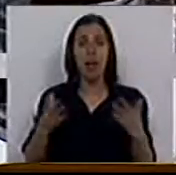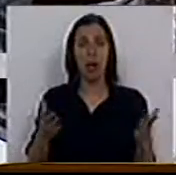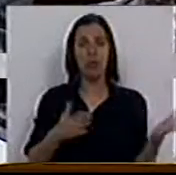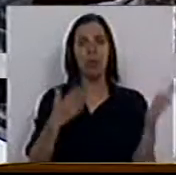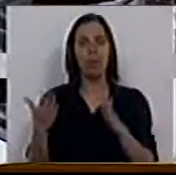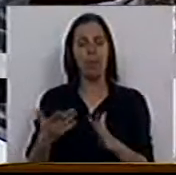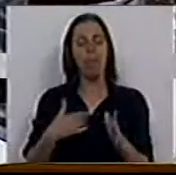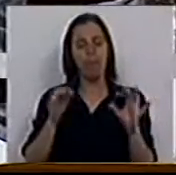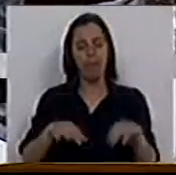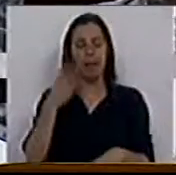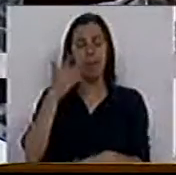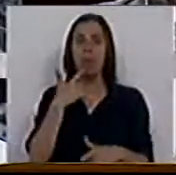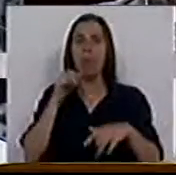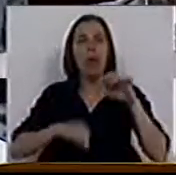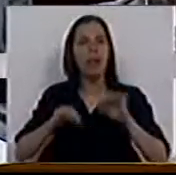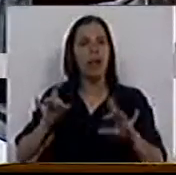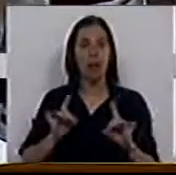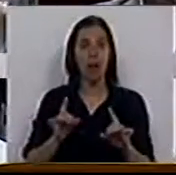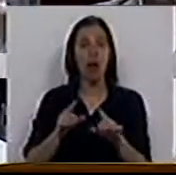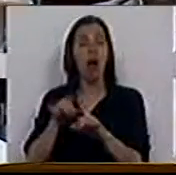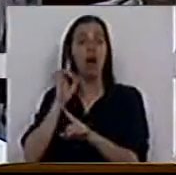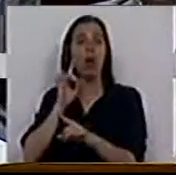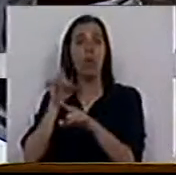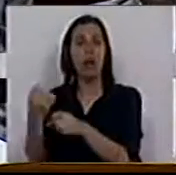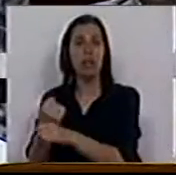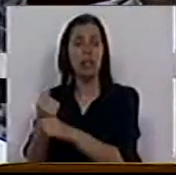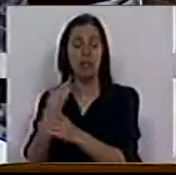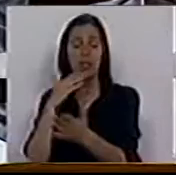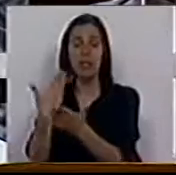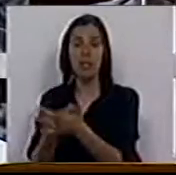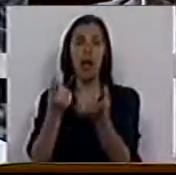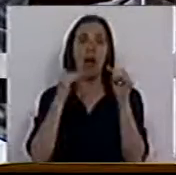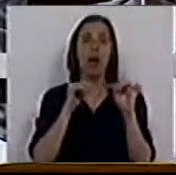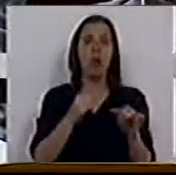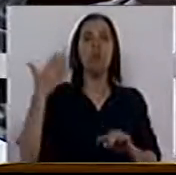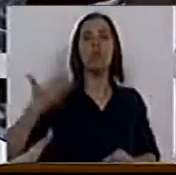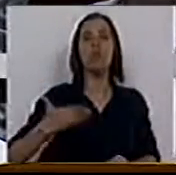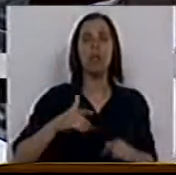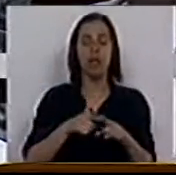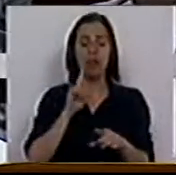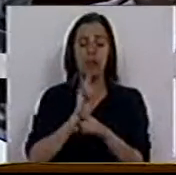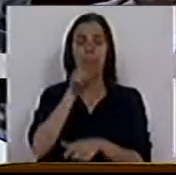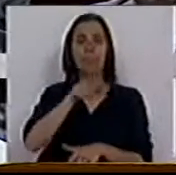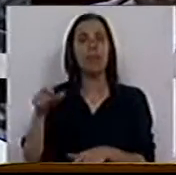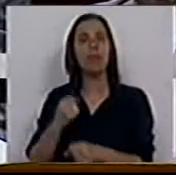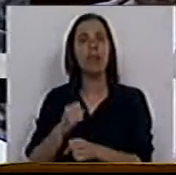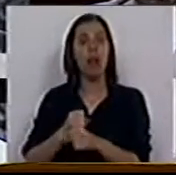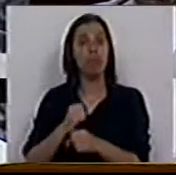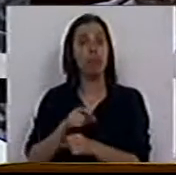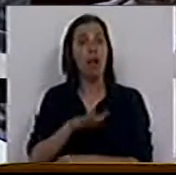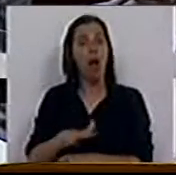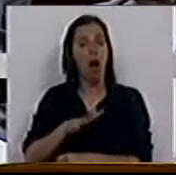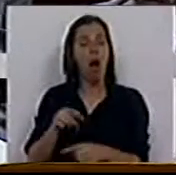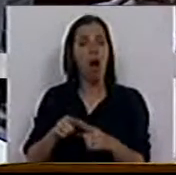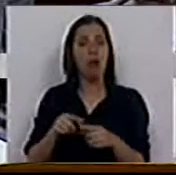e termino Sr. Presidente, não pode pôr em causa nem a qualidade do serviço prestado, nem os direitos destes trabalhadores que trabalham